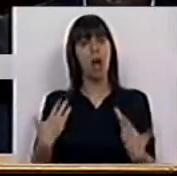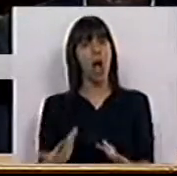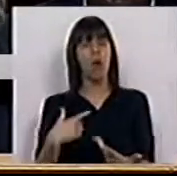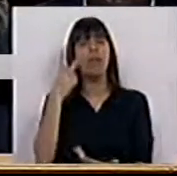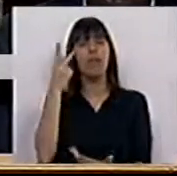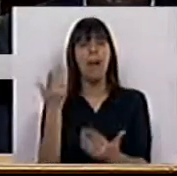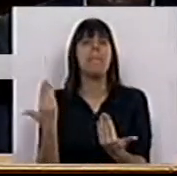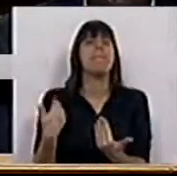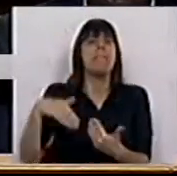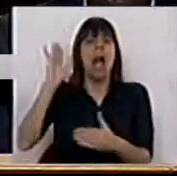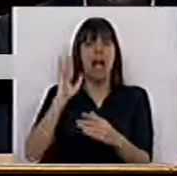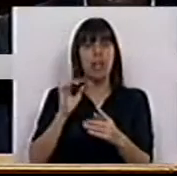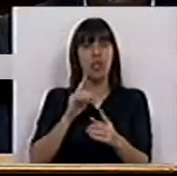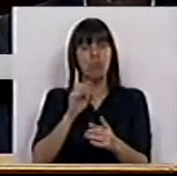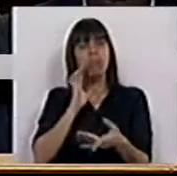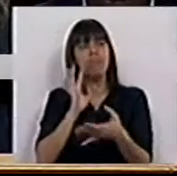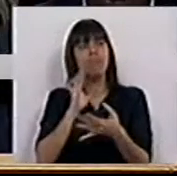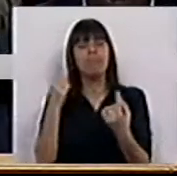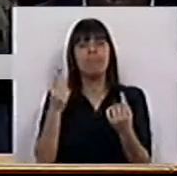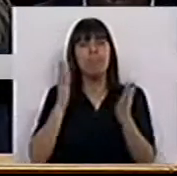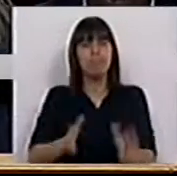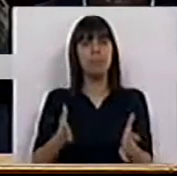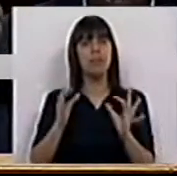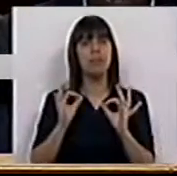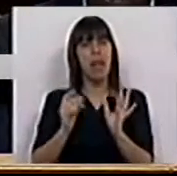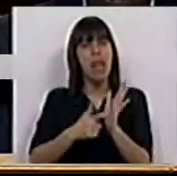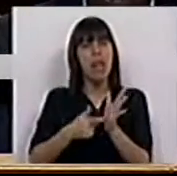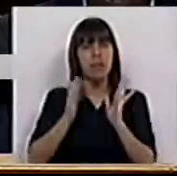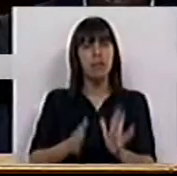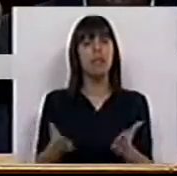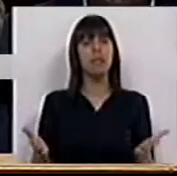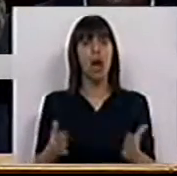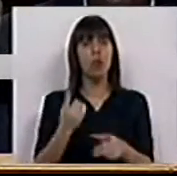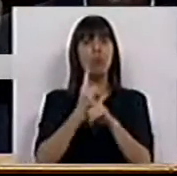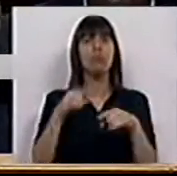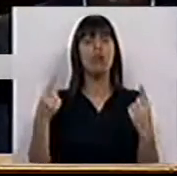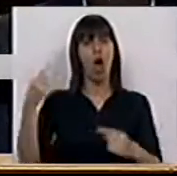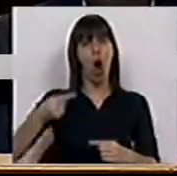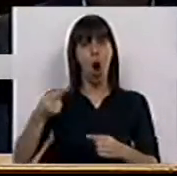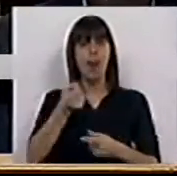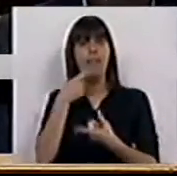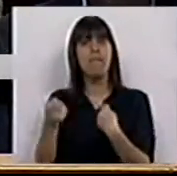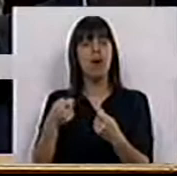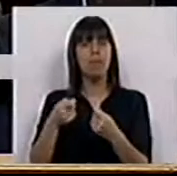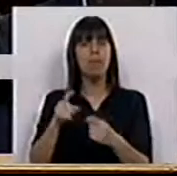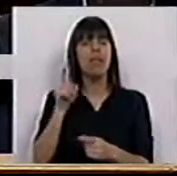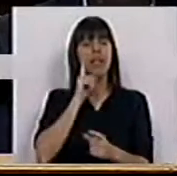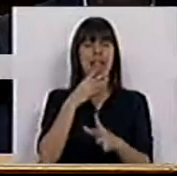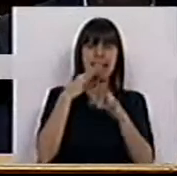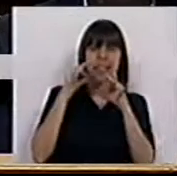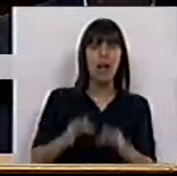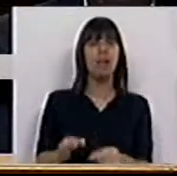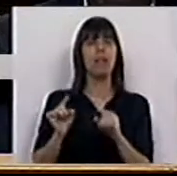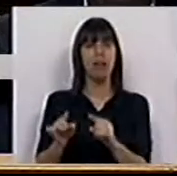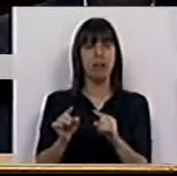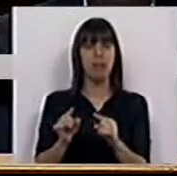vivemos é mais do que justificado, é inteiramente necessária. Porque a Ordem de Farmacêuticos será, seguramente,